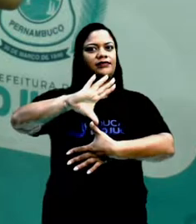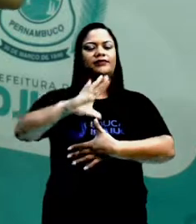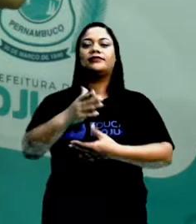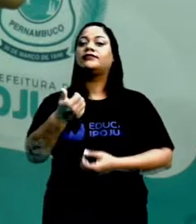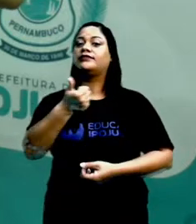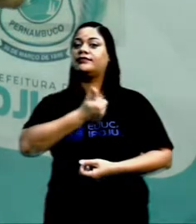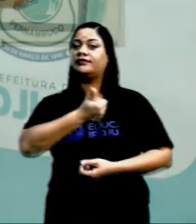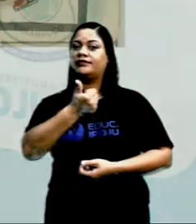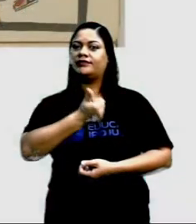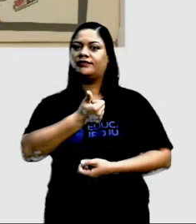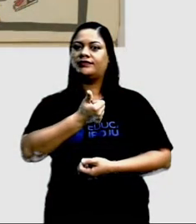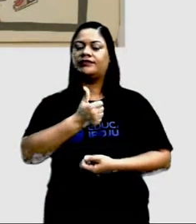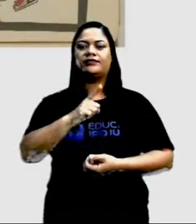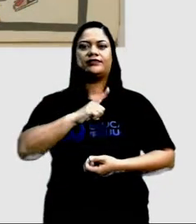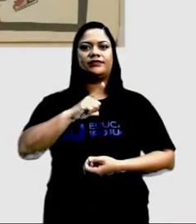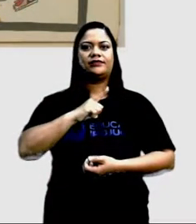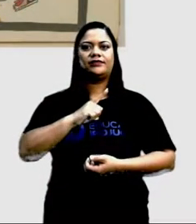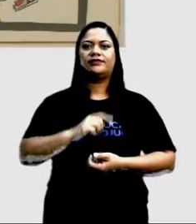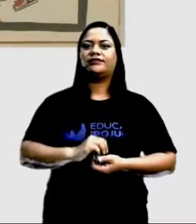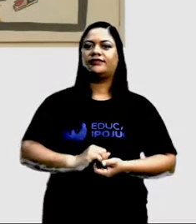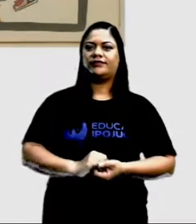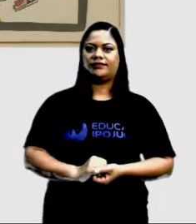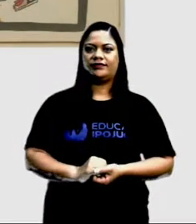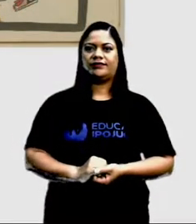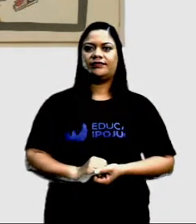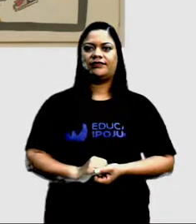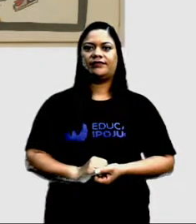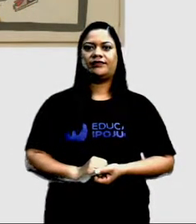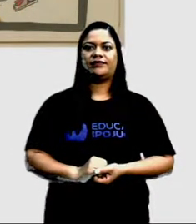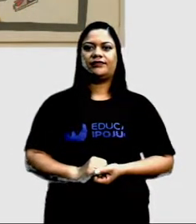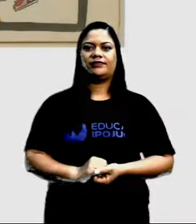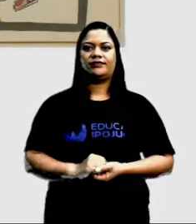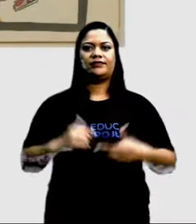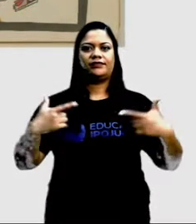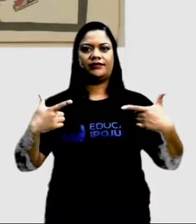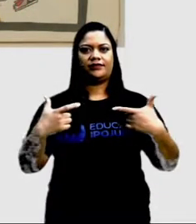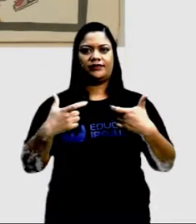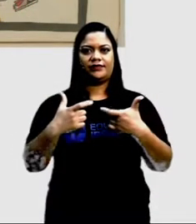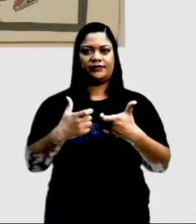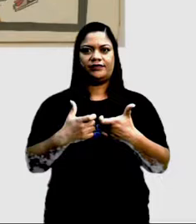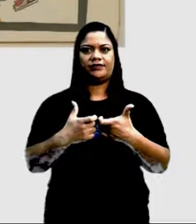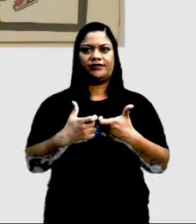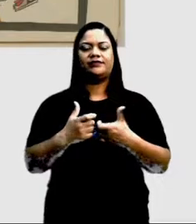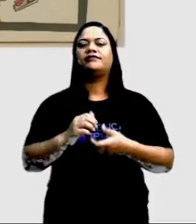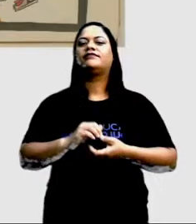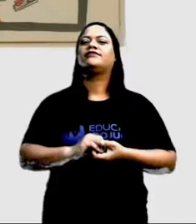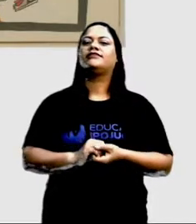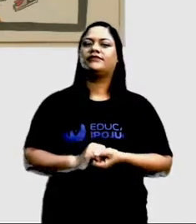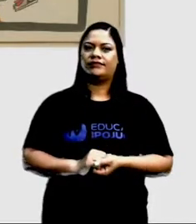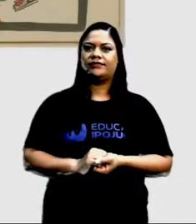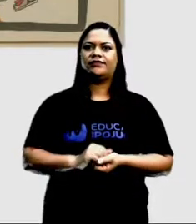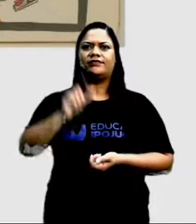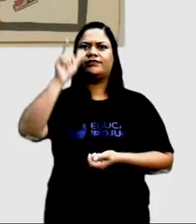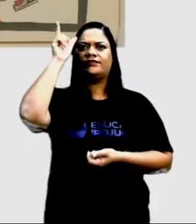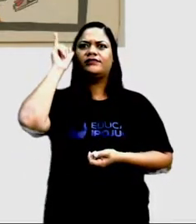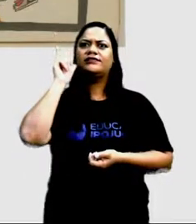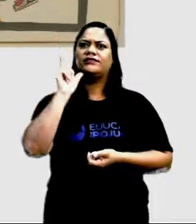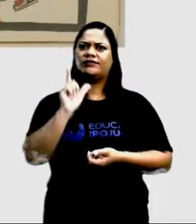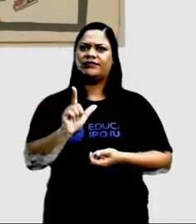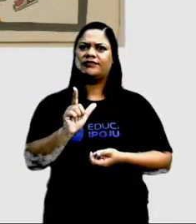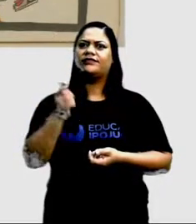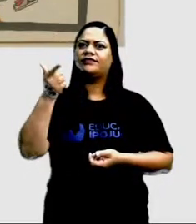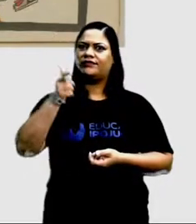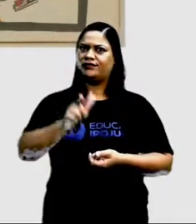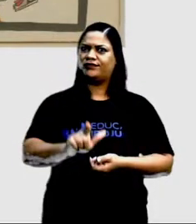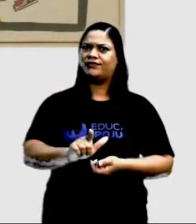Primeiramente, nós vamos ter a questão da guerra de reconquista. Você vai ter uma guerra